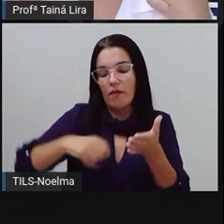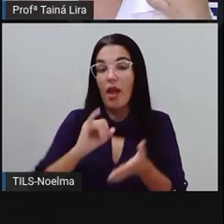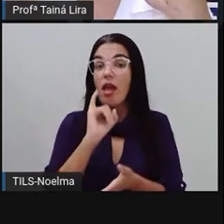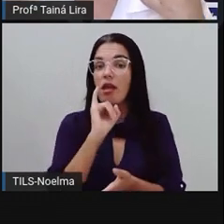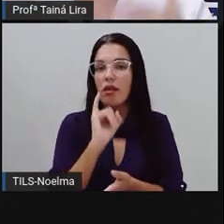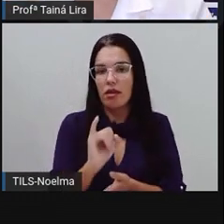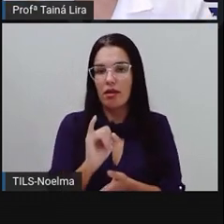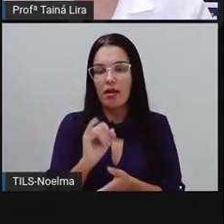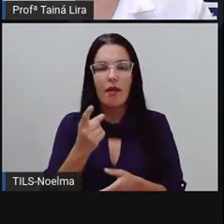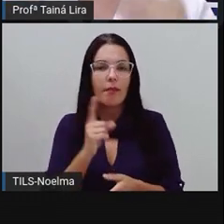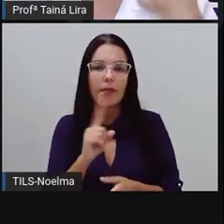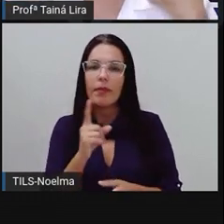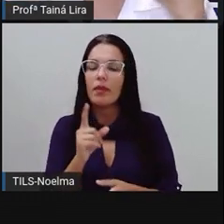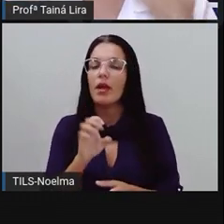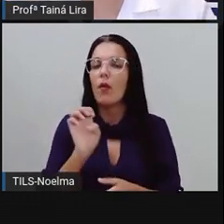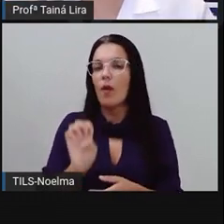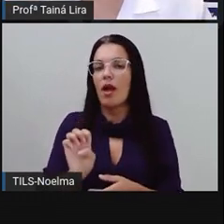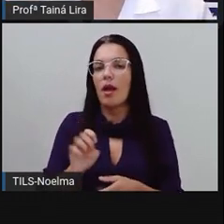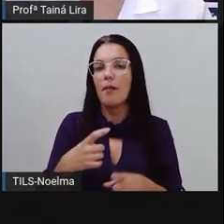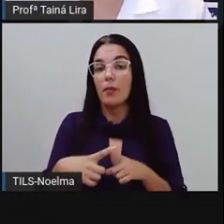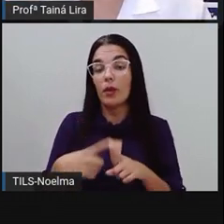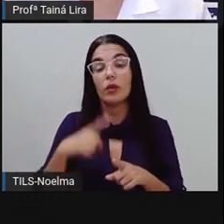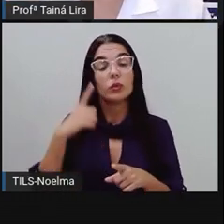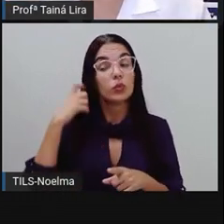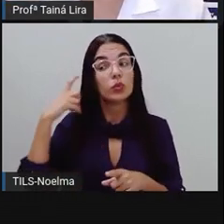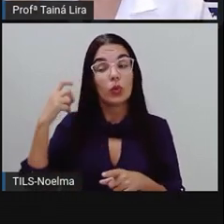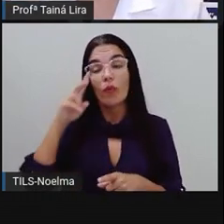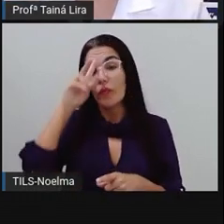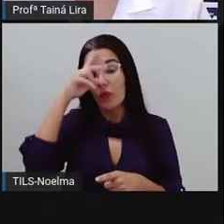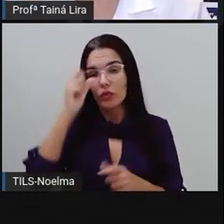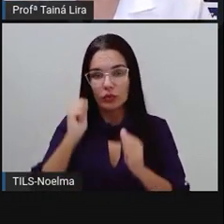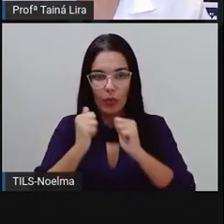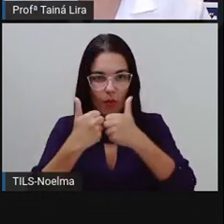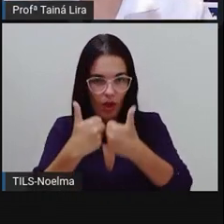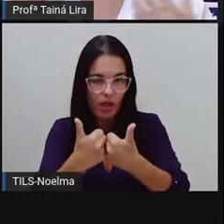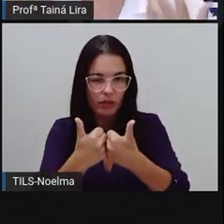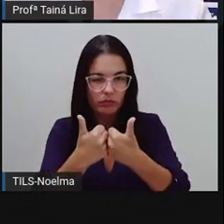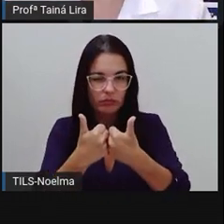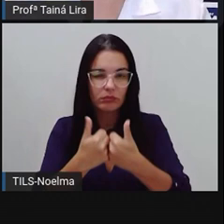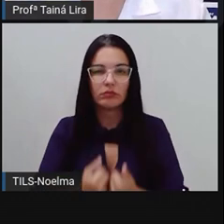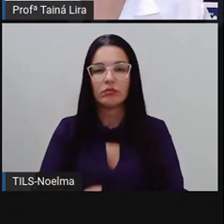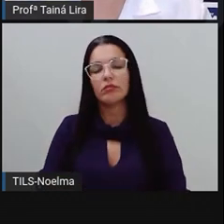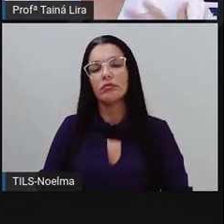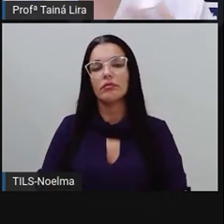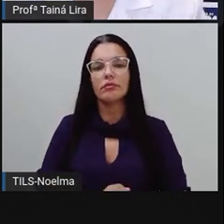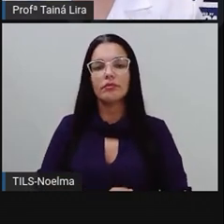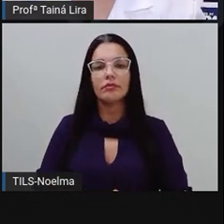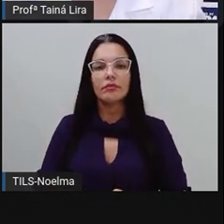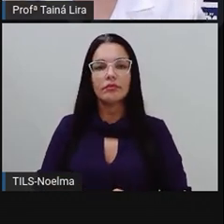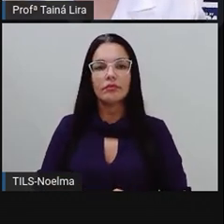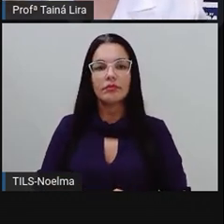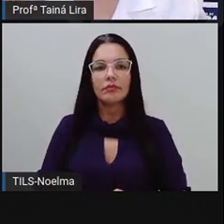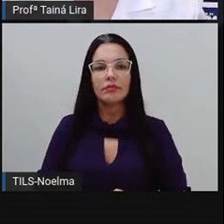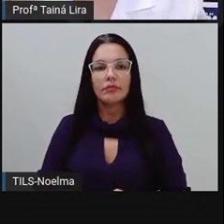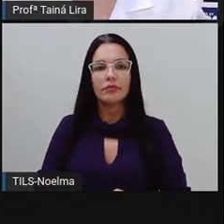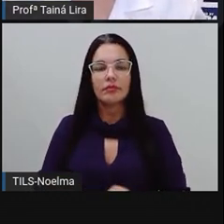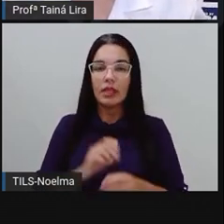porque quando tiver o som forte, eu coloco a letra I, tá? Eu só coloco o E quando tem um som fraco. Então,